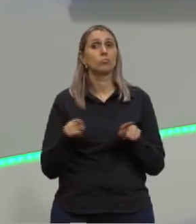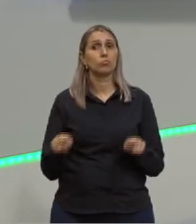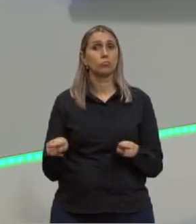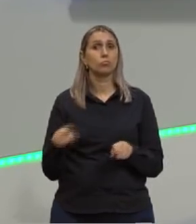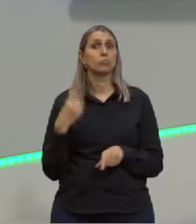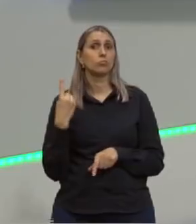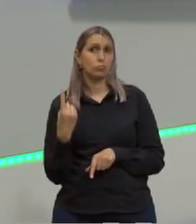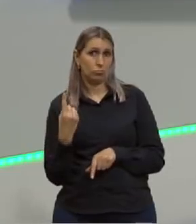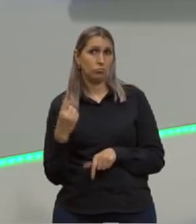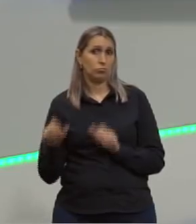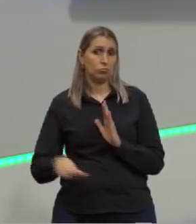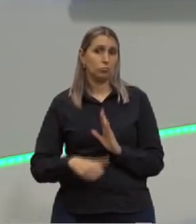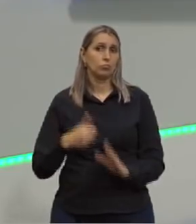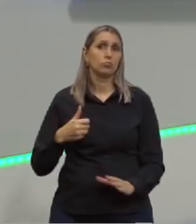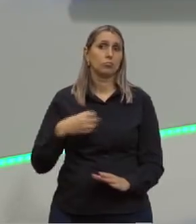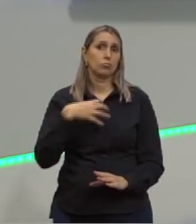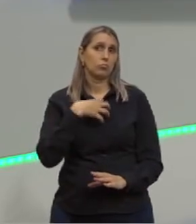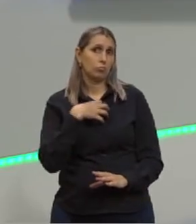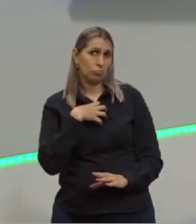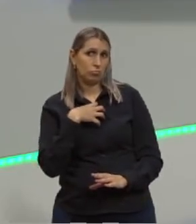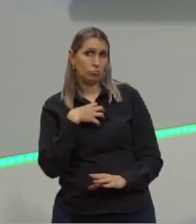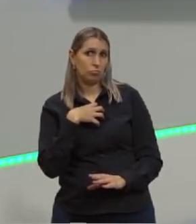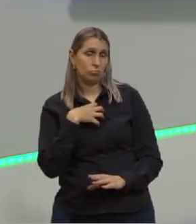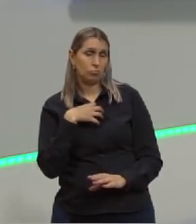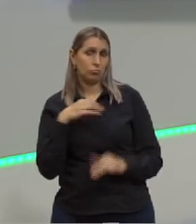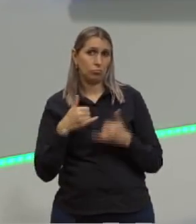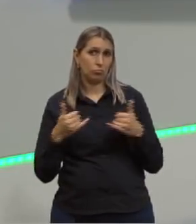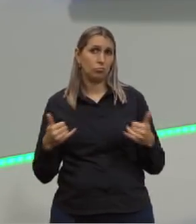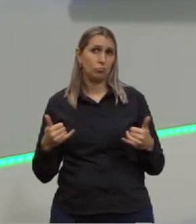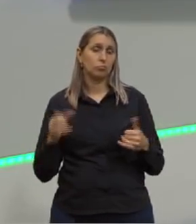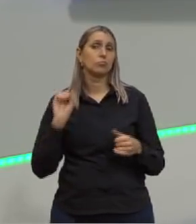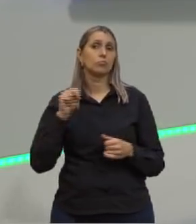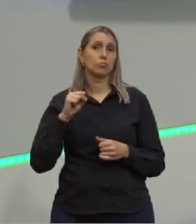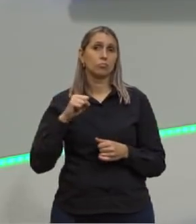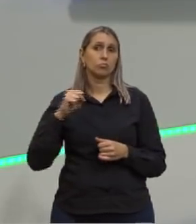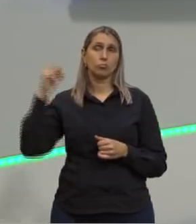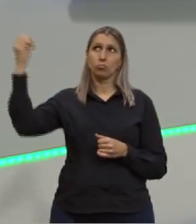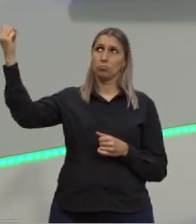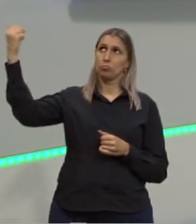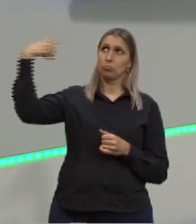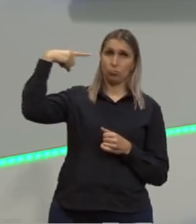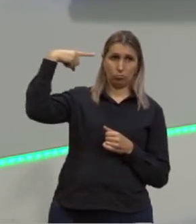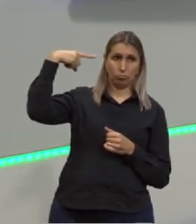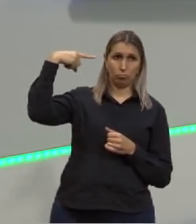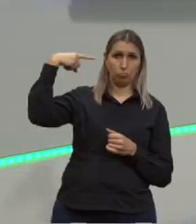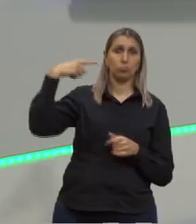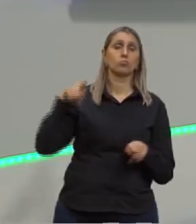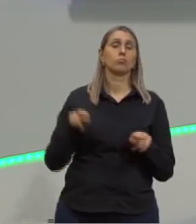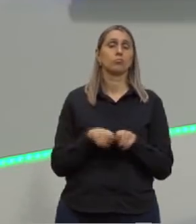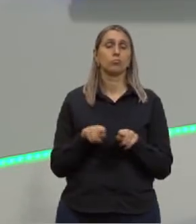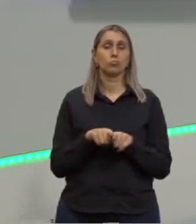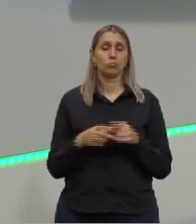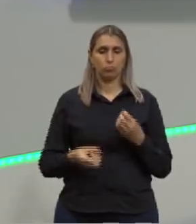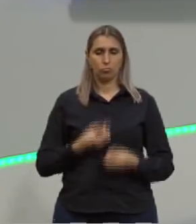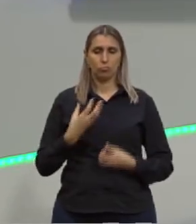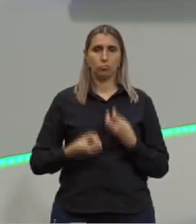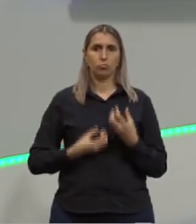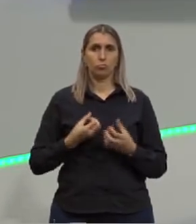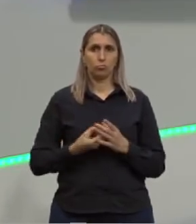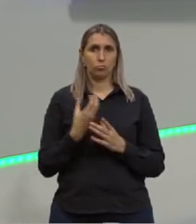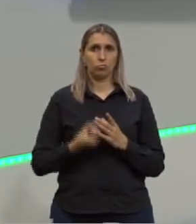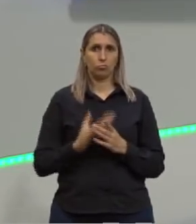uma das melhores, poderia dizer assim, fontes, é sim a exposição ao sol e a produção dela através